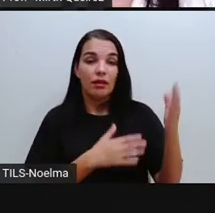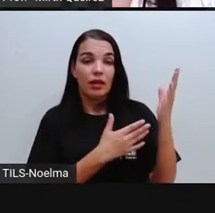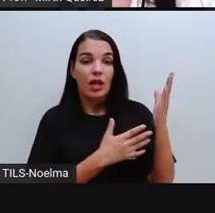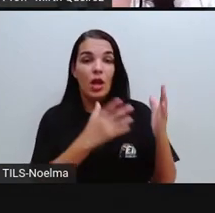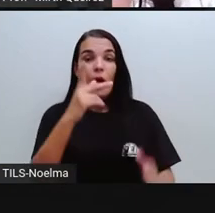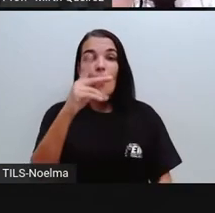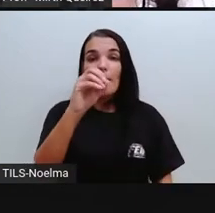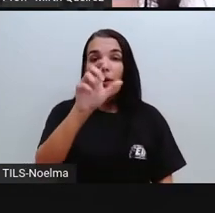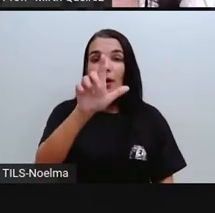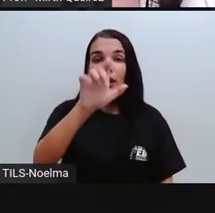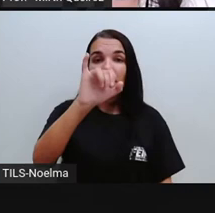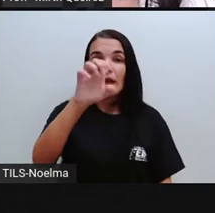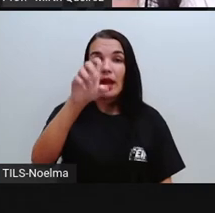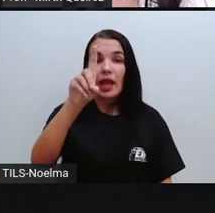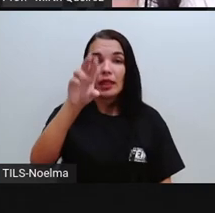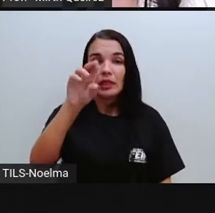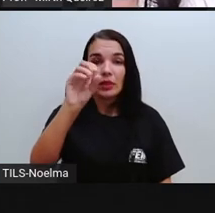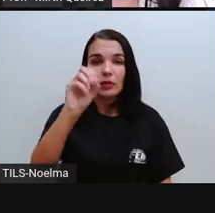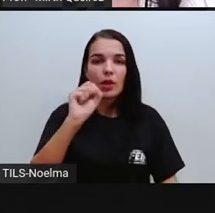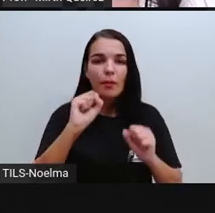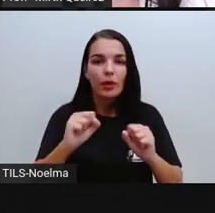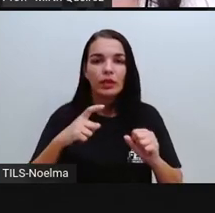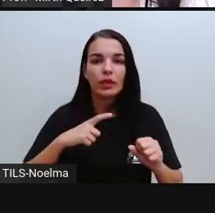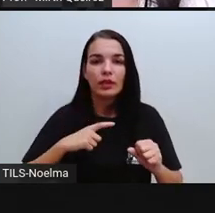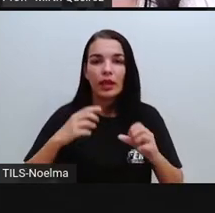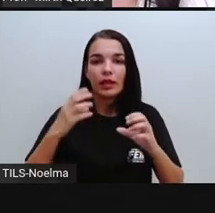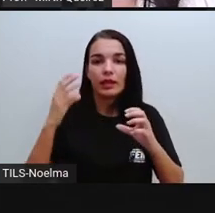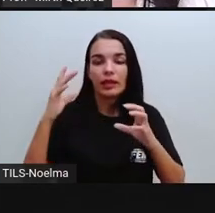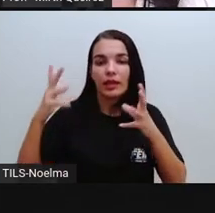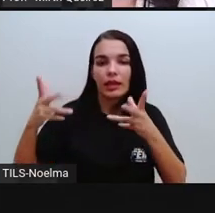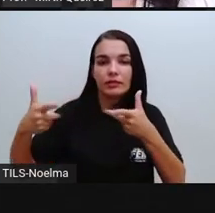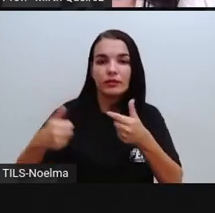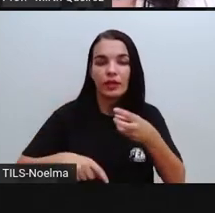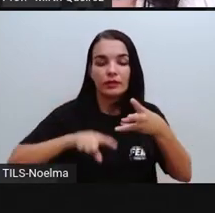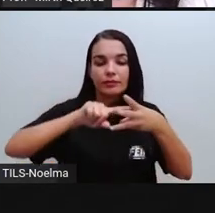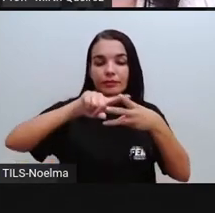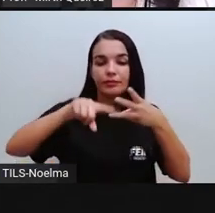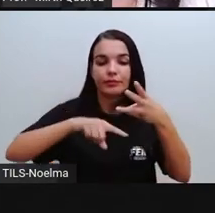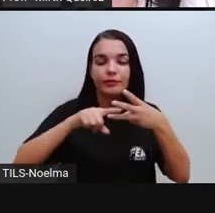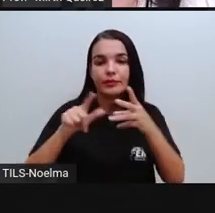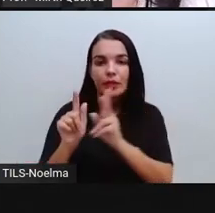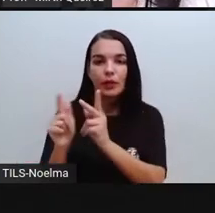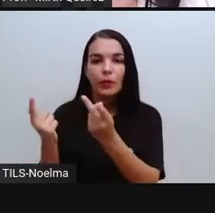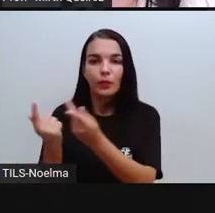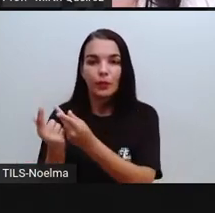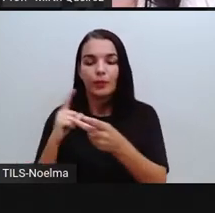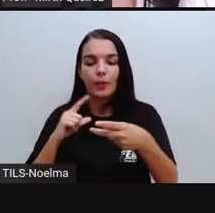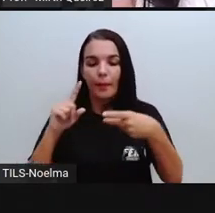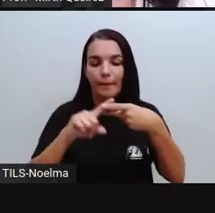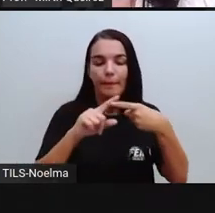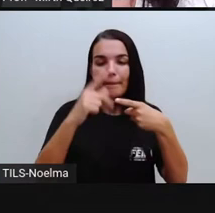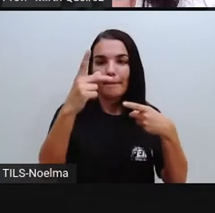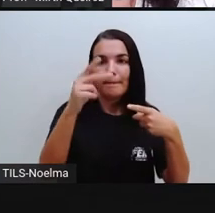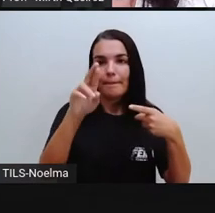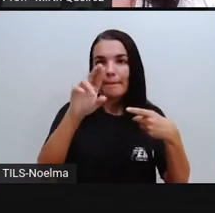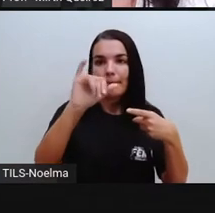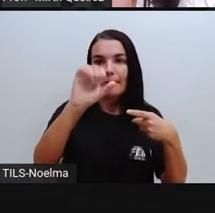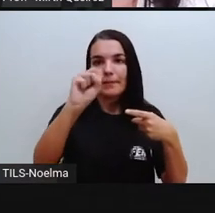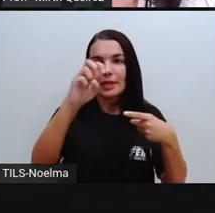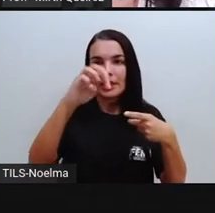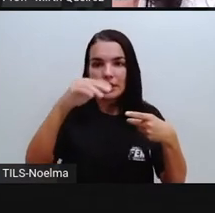Os poliedros, eles podem ser classificados em três grupos. Nós temos os prismas,